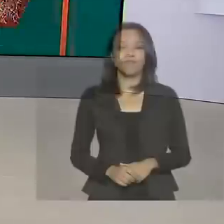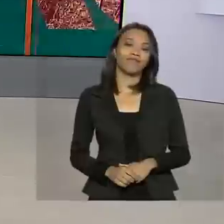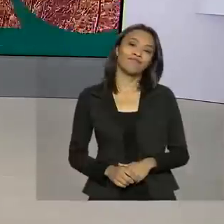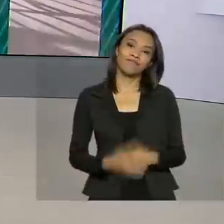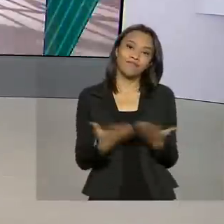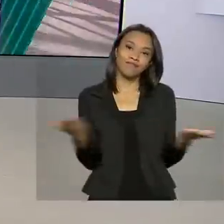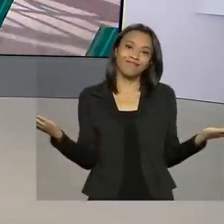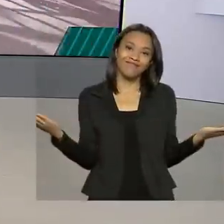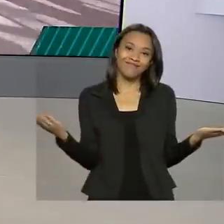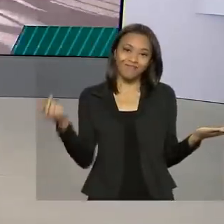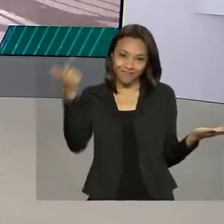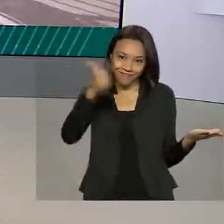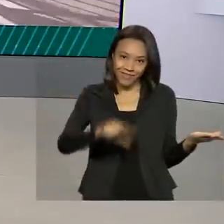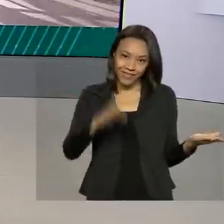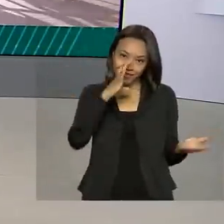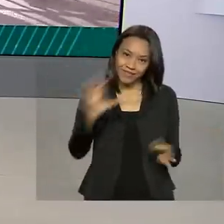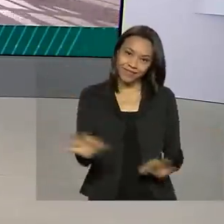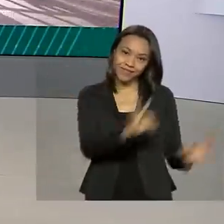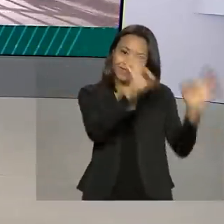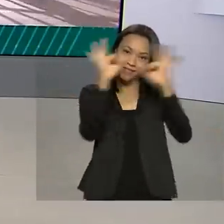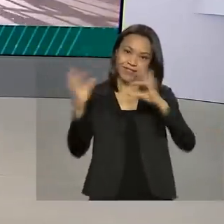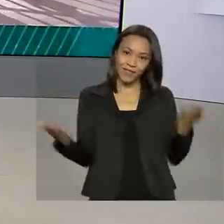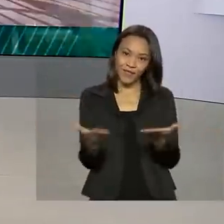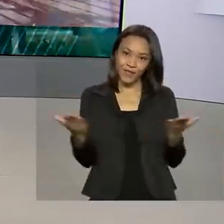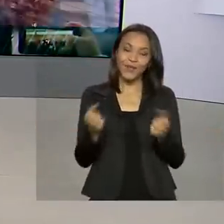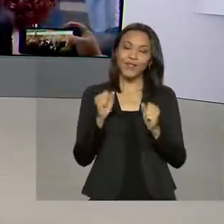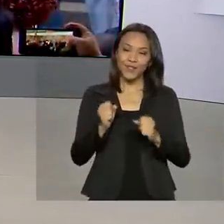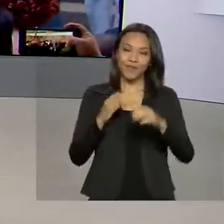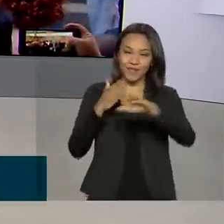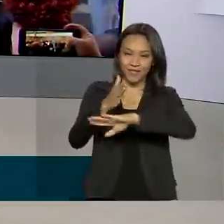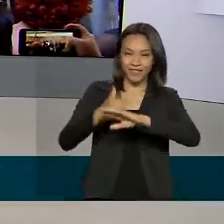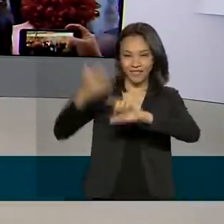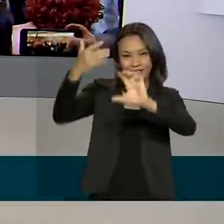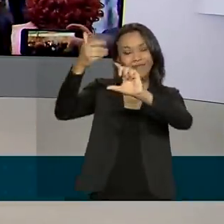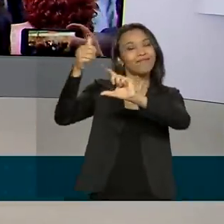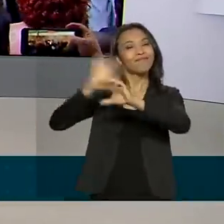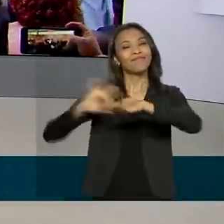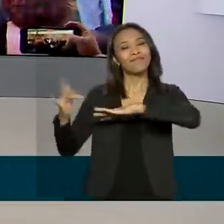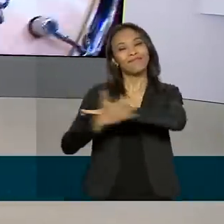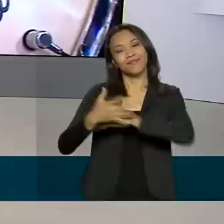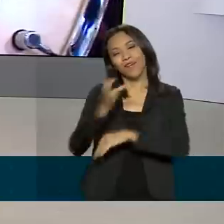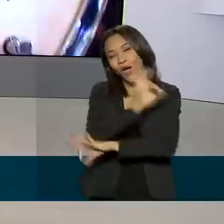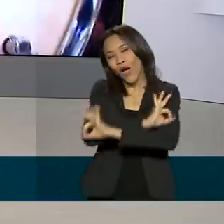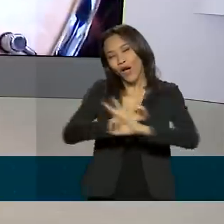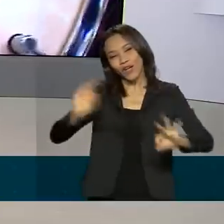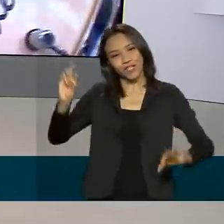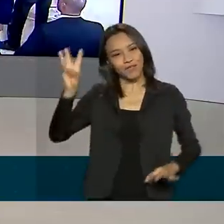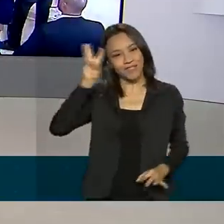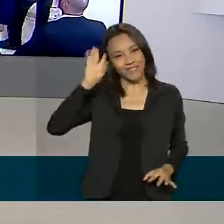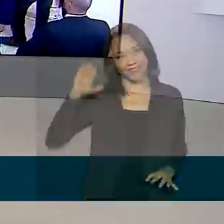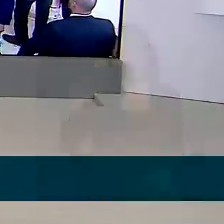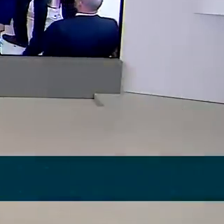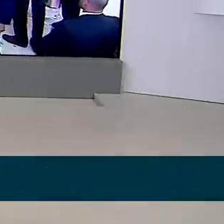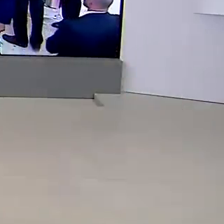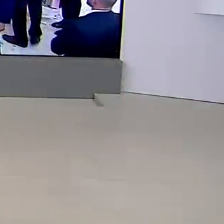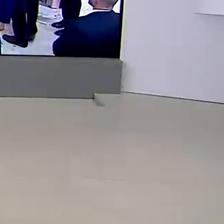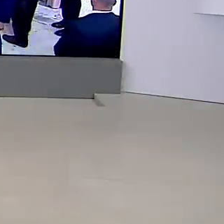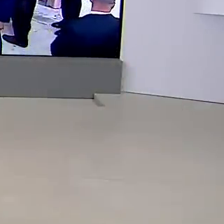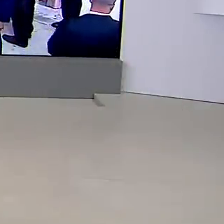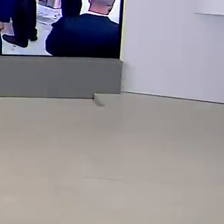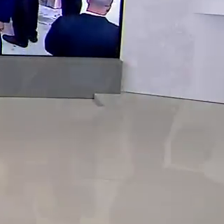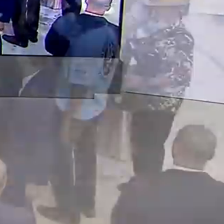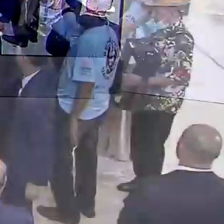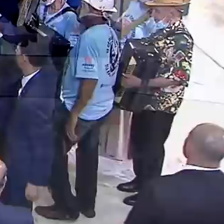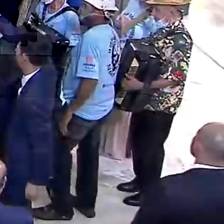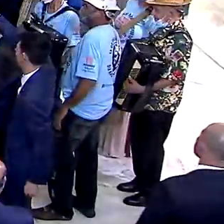É isso. Para rever as reportagens de hoje, acesse as nossas redes sociais. Ótima terça-feira para você. Tchau, tchau. Tchau, tchau.